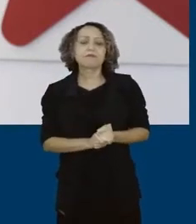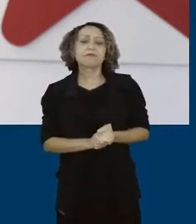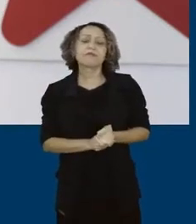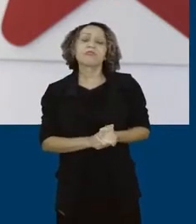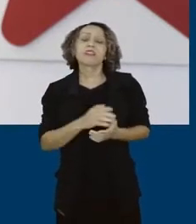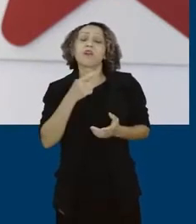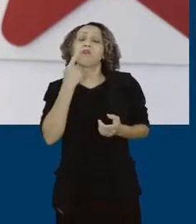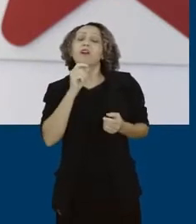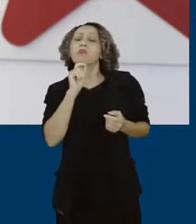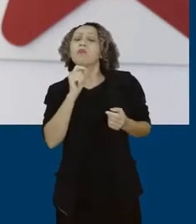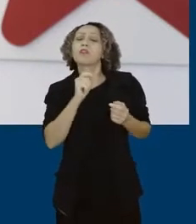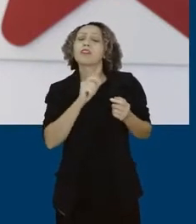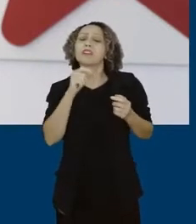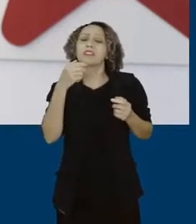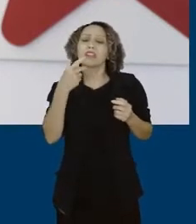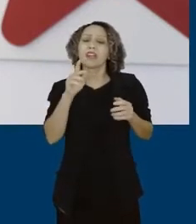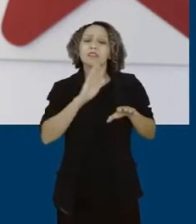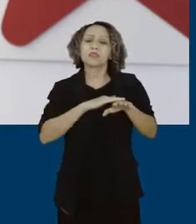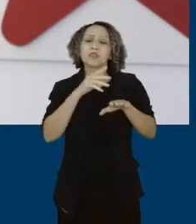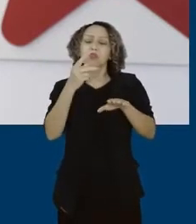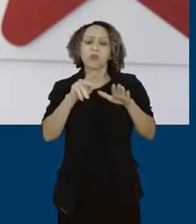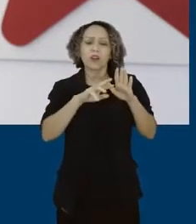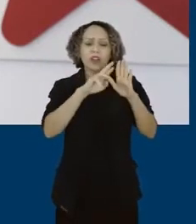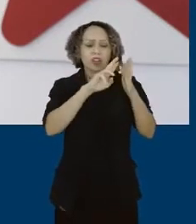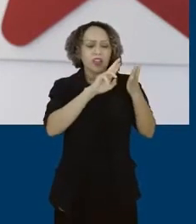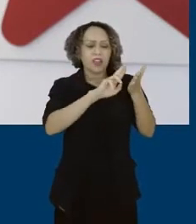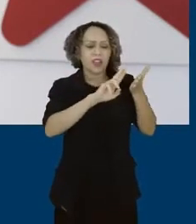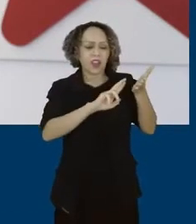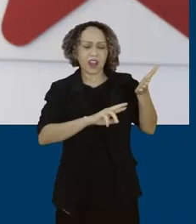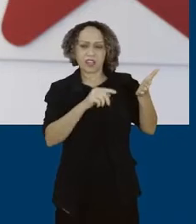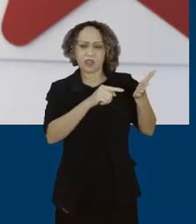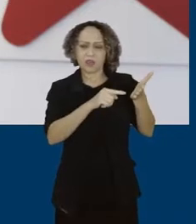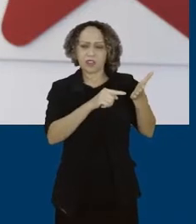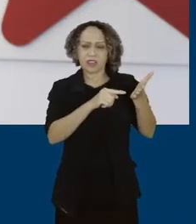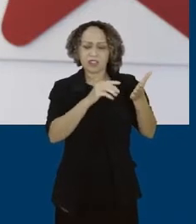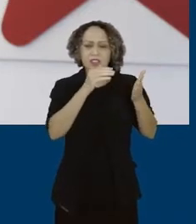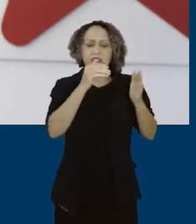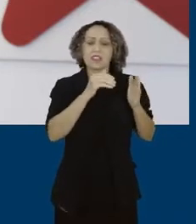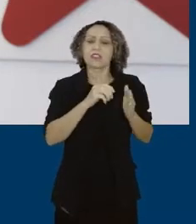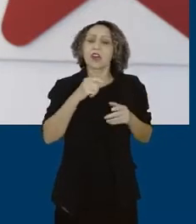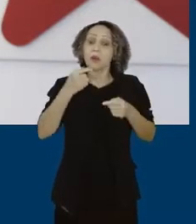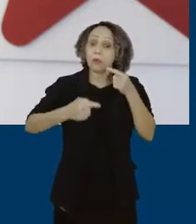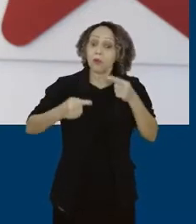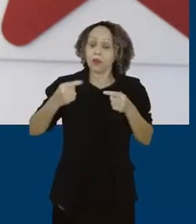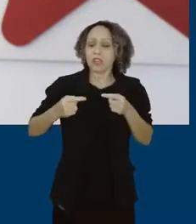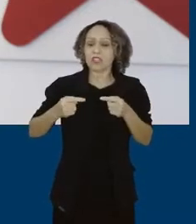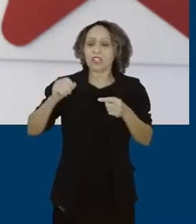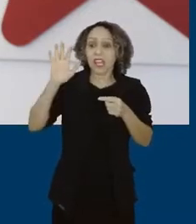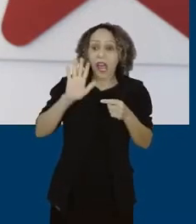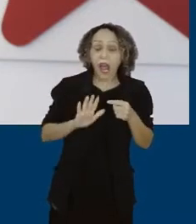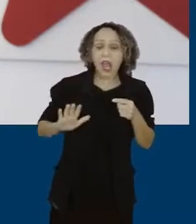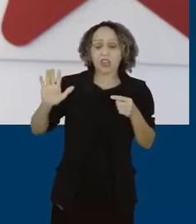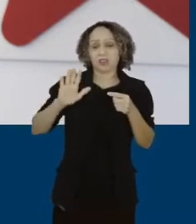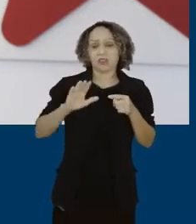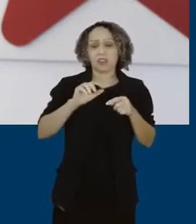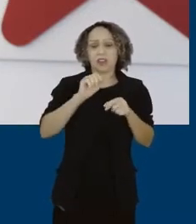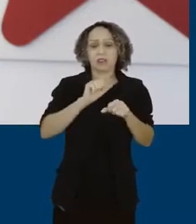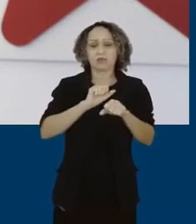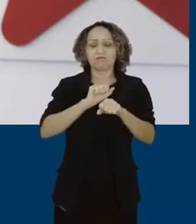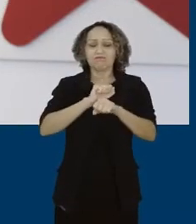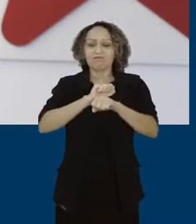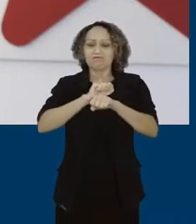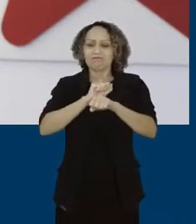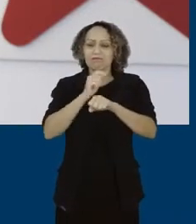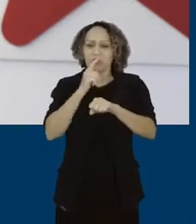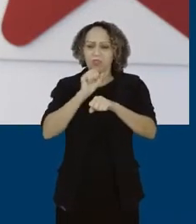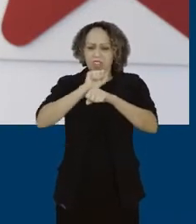relatoria na Câmara da Política Nacional de Atingidos por Barragens, que agora o debate foi para o Senado.